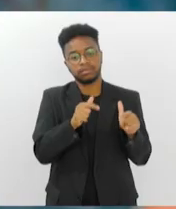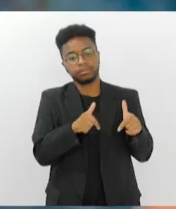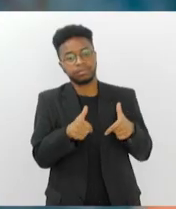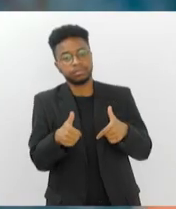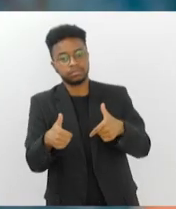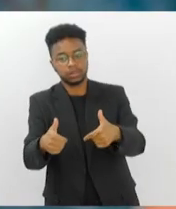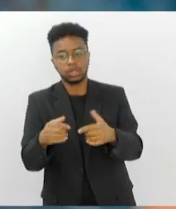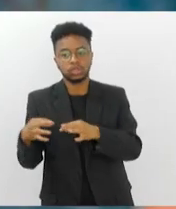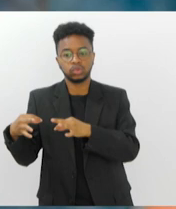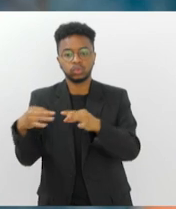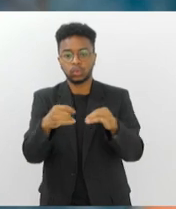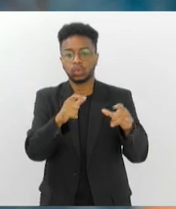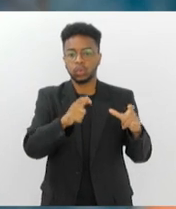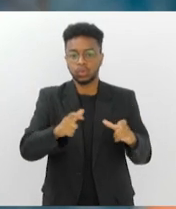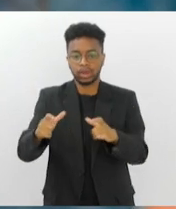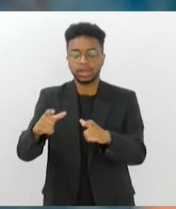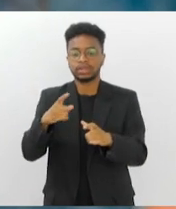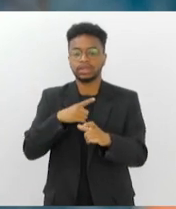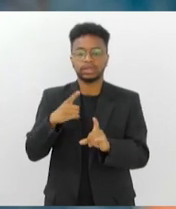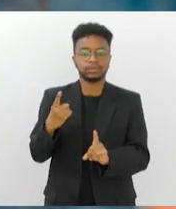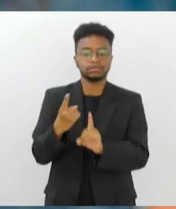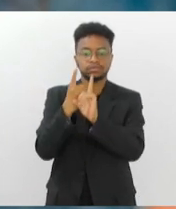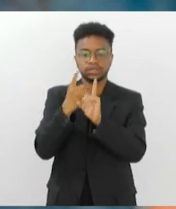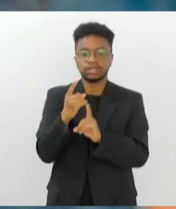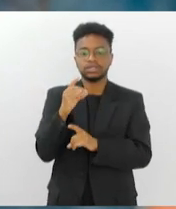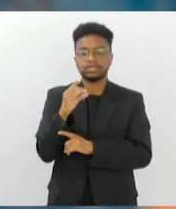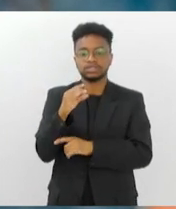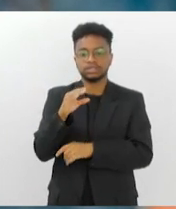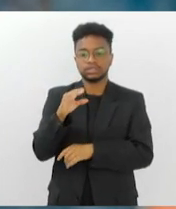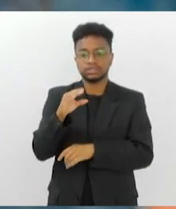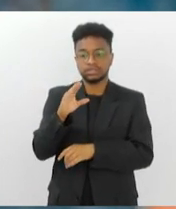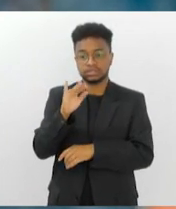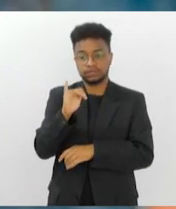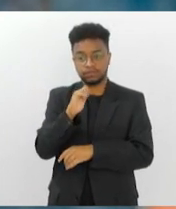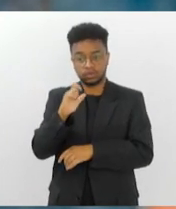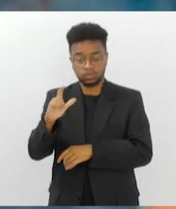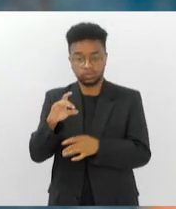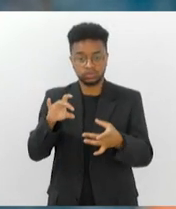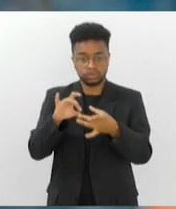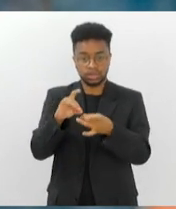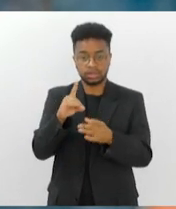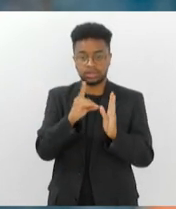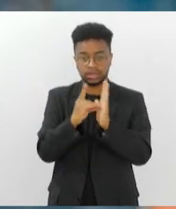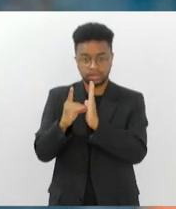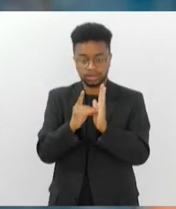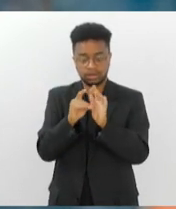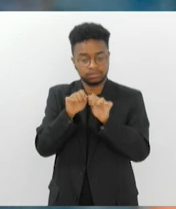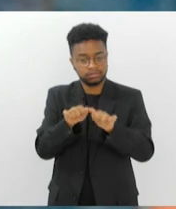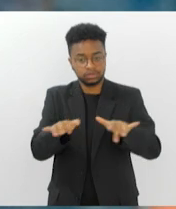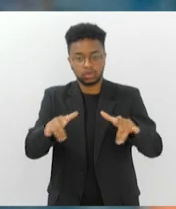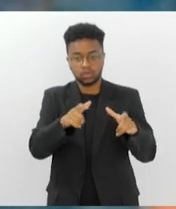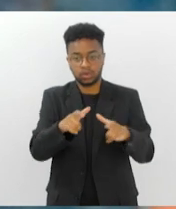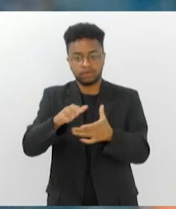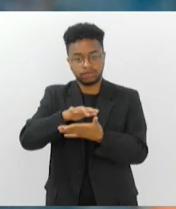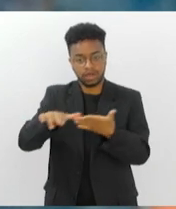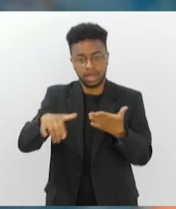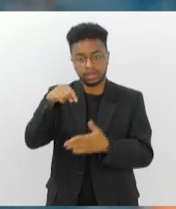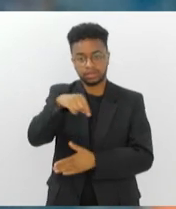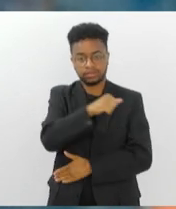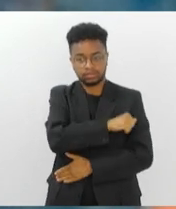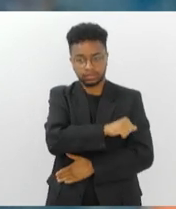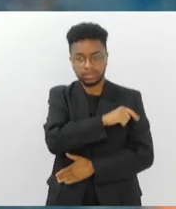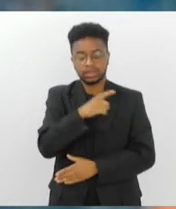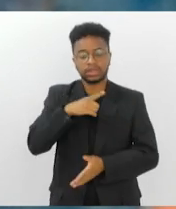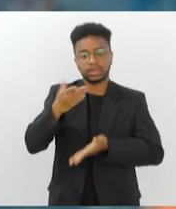todos os postos de identificação civil do DETRAN, espalhados por todos os estados do Rio. O atendimento será por